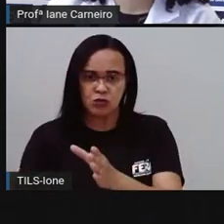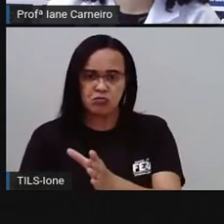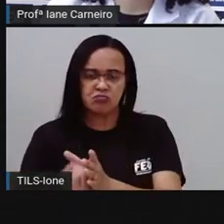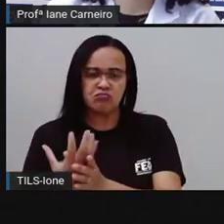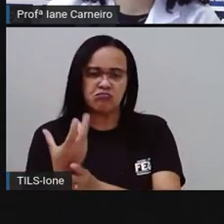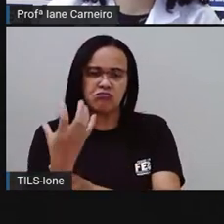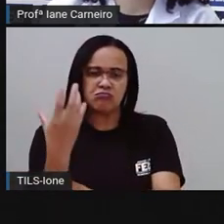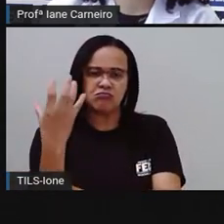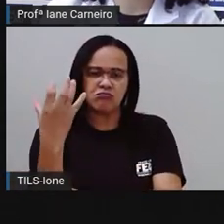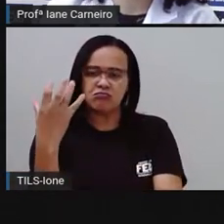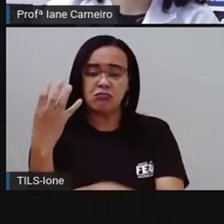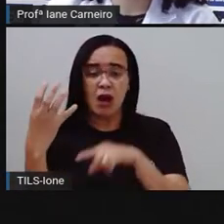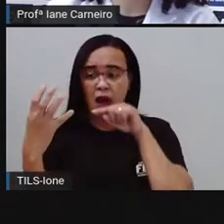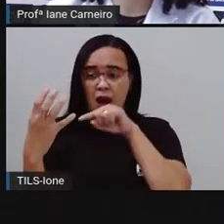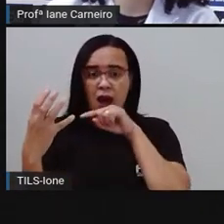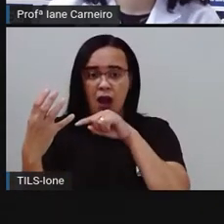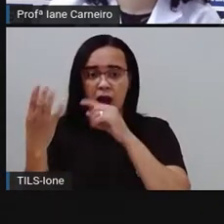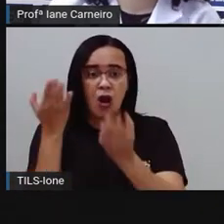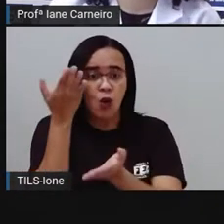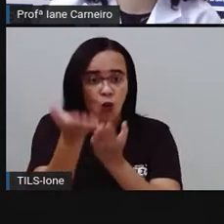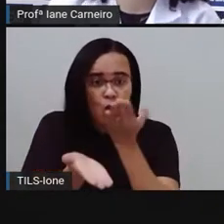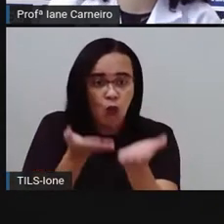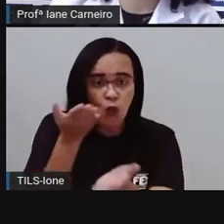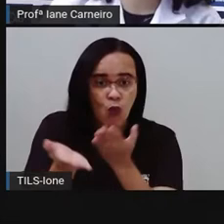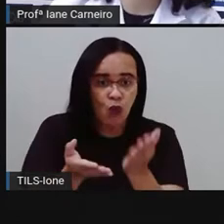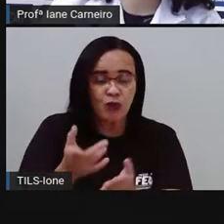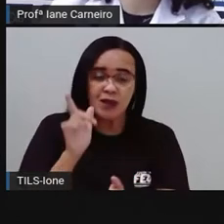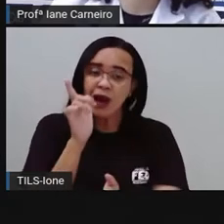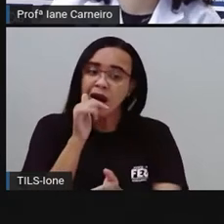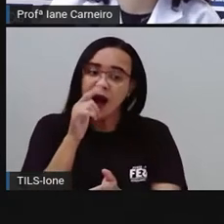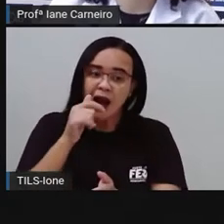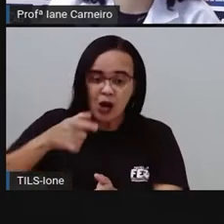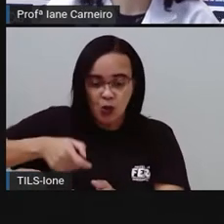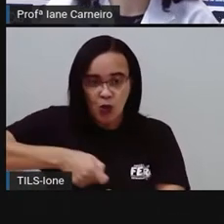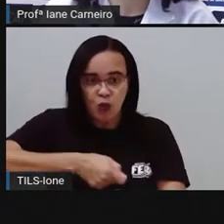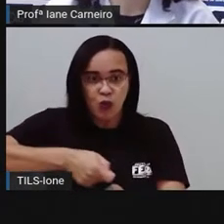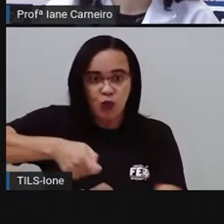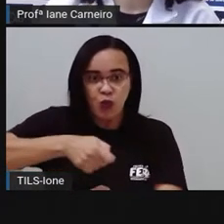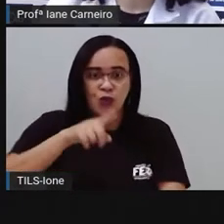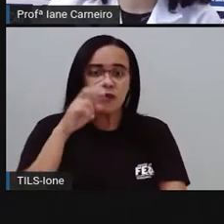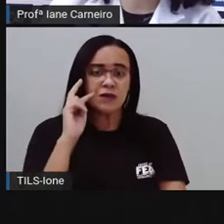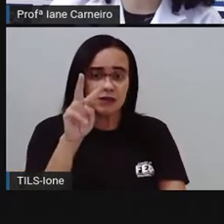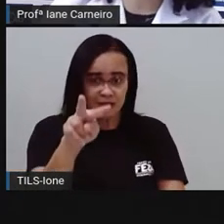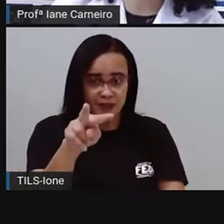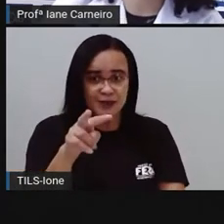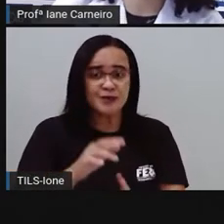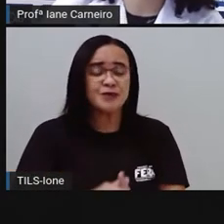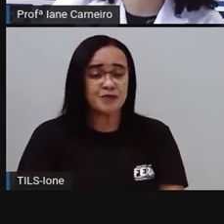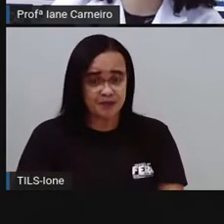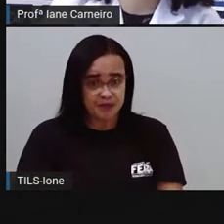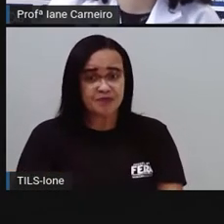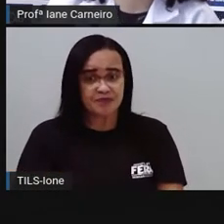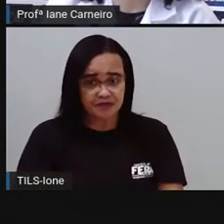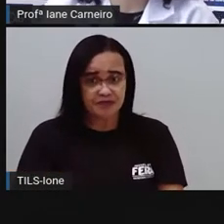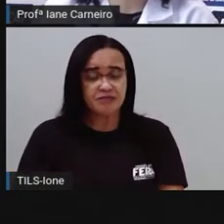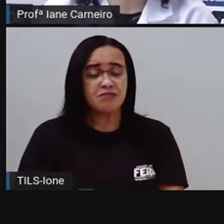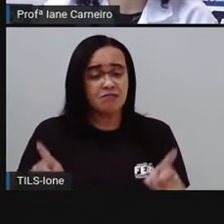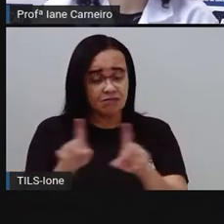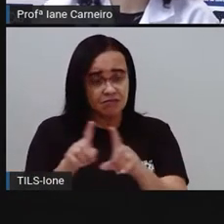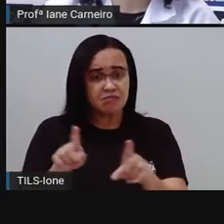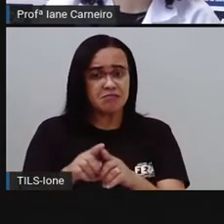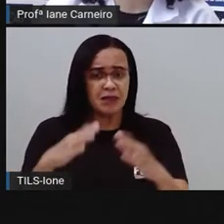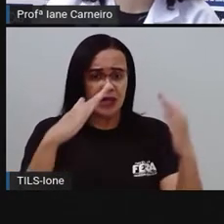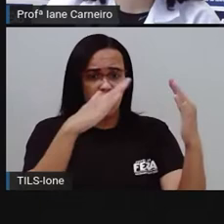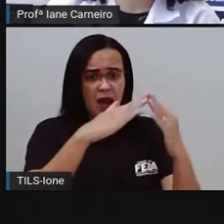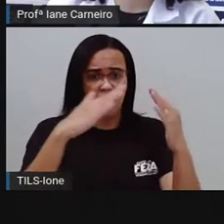Na minha rua tem casas térreas, que são casas baixinhas, como a da Terezinha. E tem casas altas, como a do Catapimba,